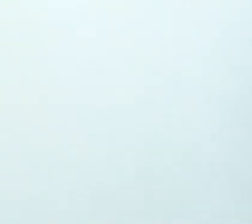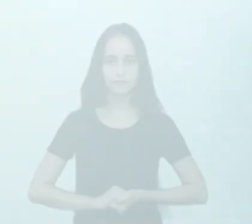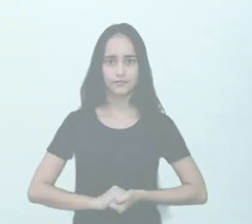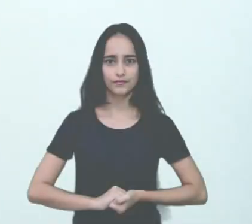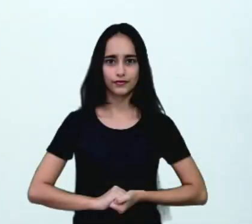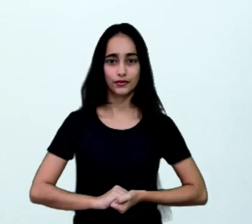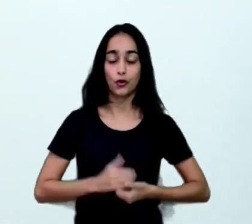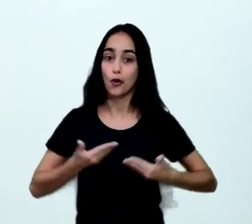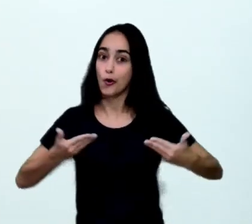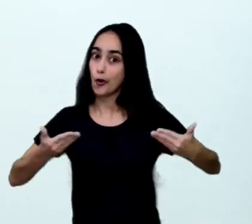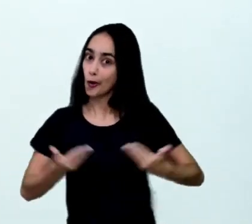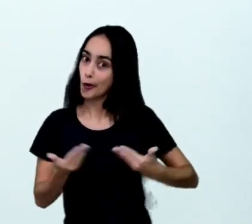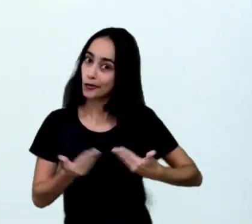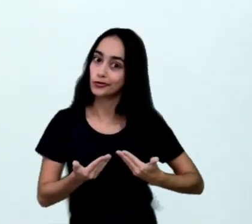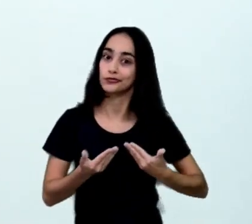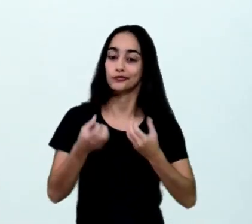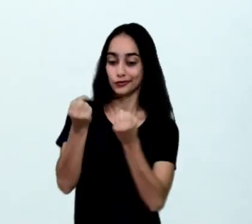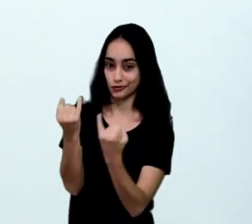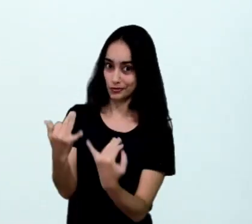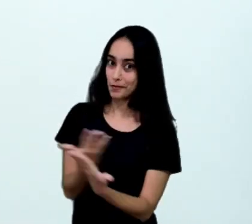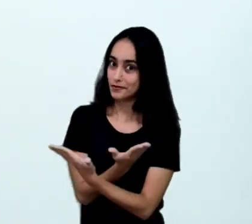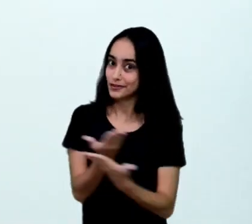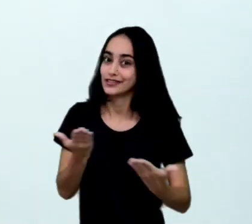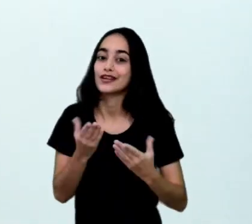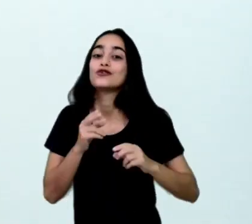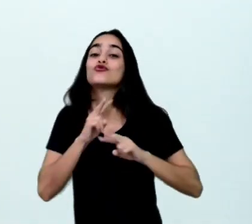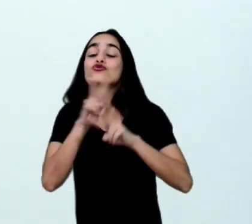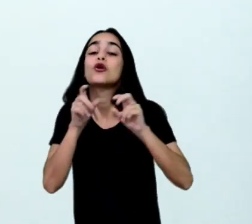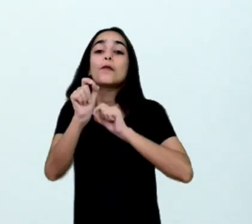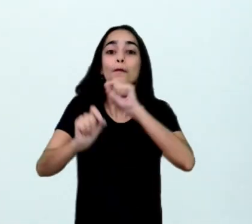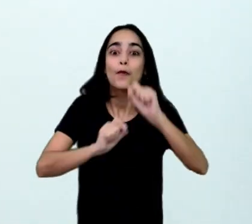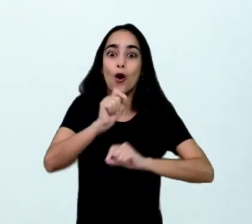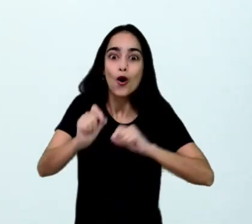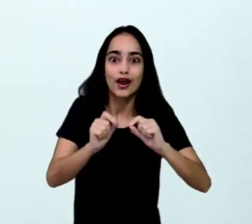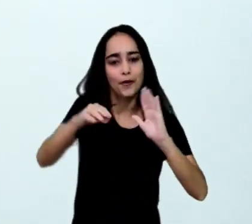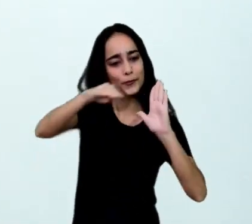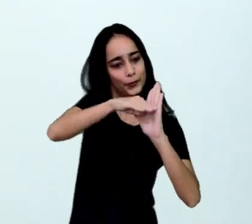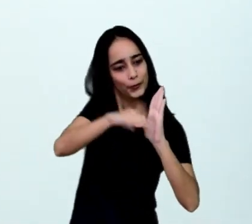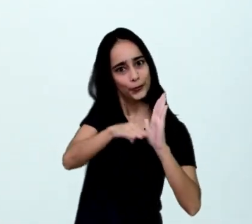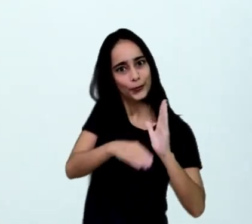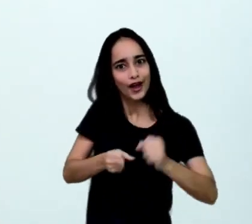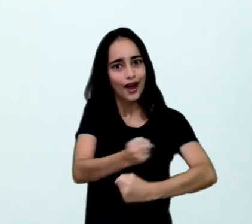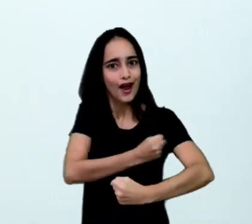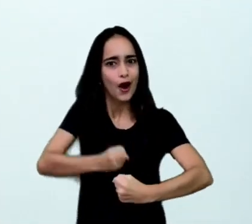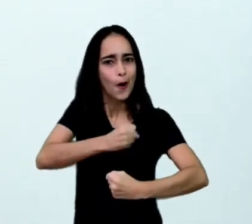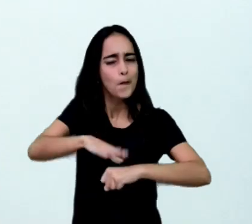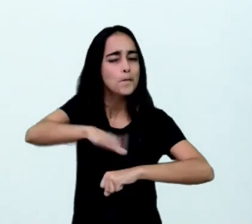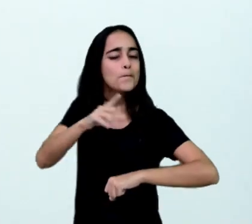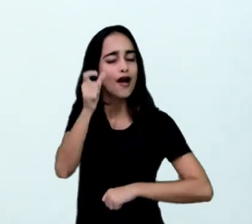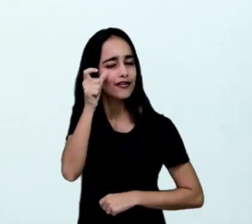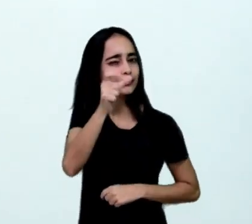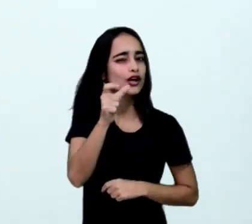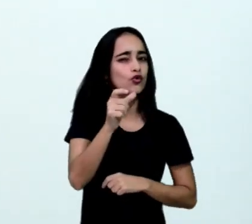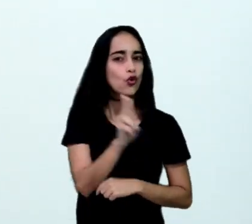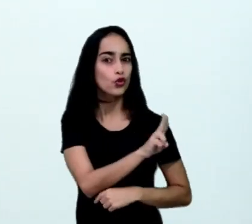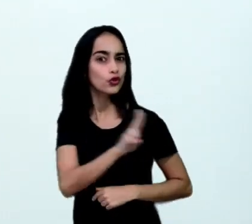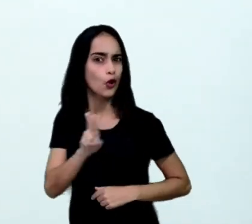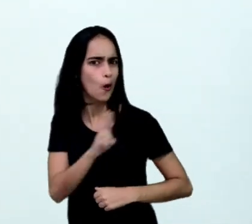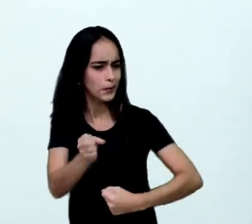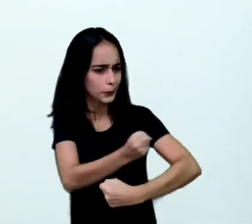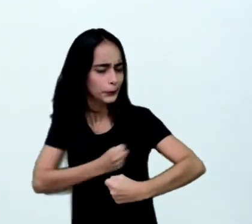Hoje eu trouxe para vocês uma receita culinária. E o mais interessante é o nome da iguaria. Lembra do vampiro?